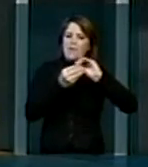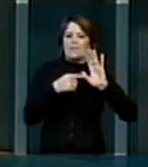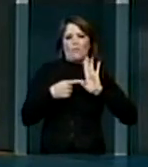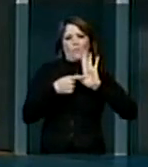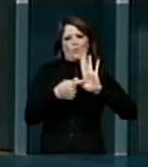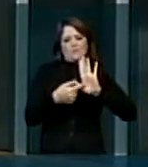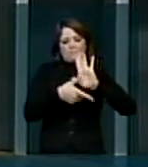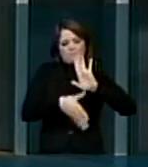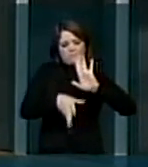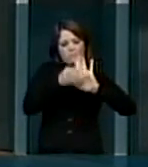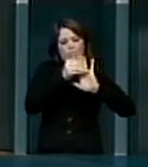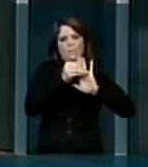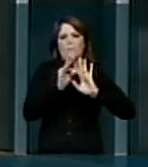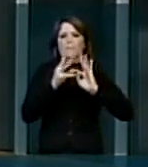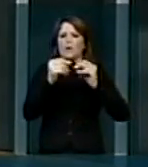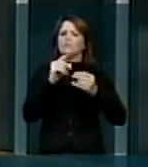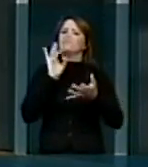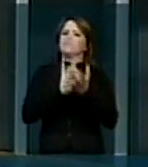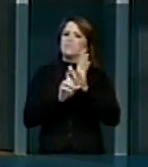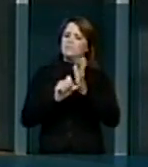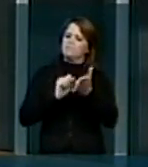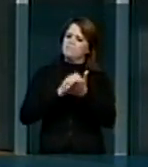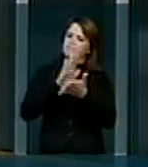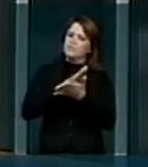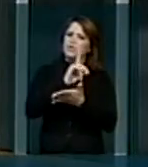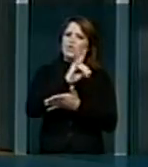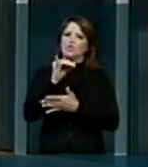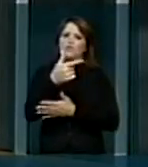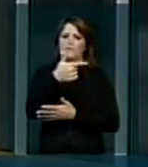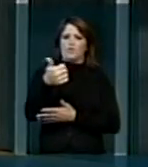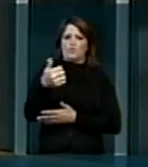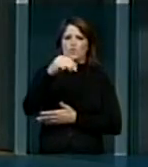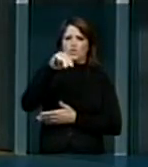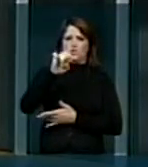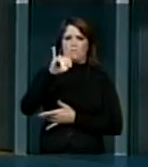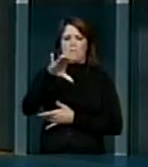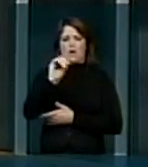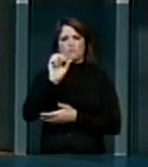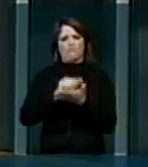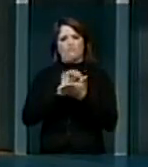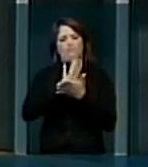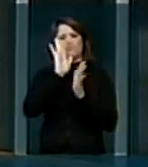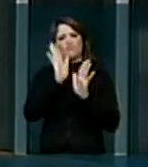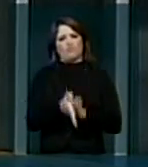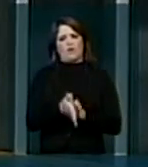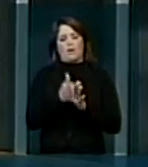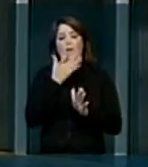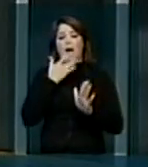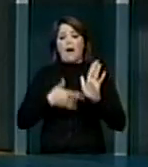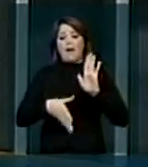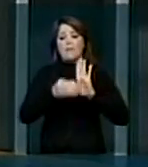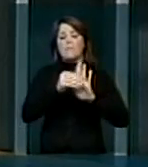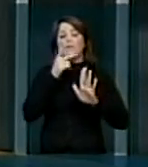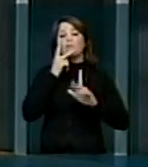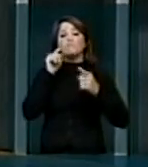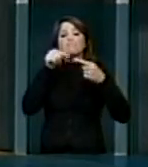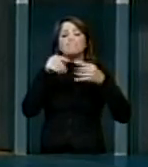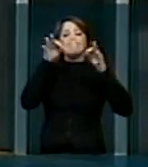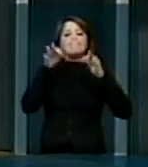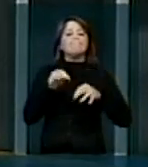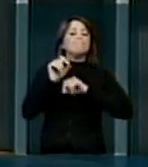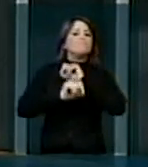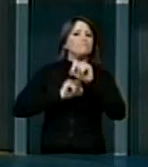uma emenda e foi devidamente protocolada em data de 21 de maio e a emenda diz exatamente